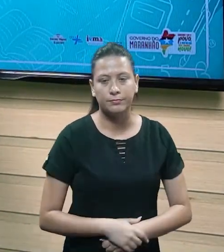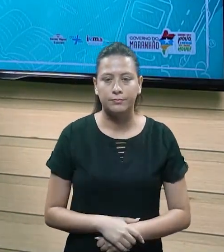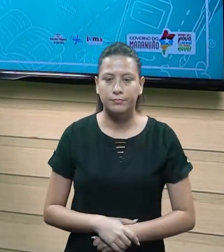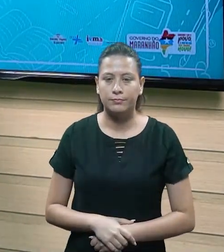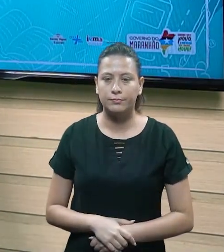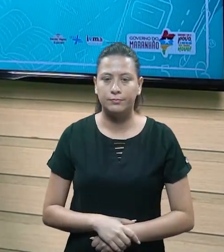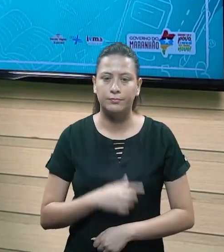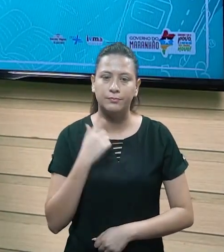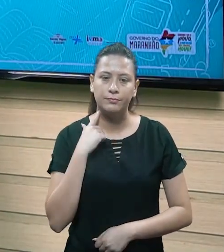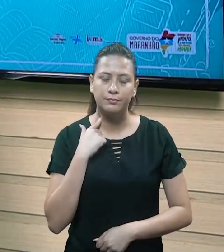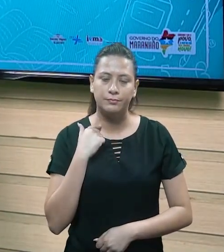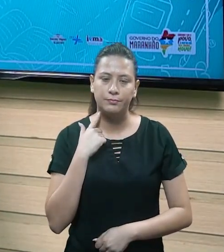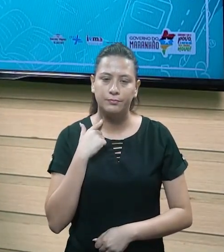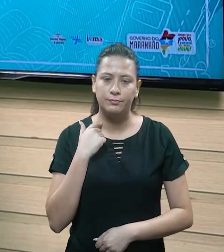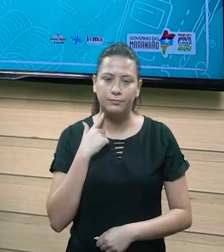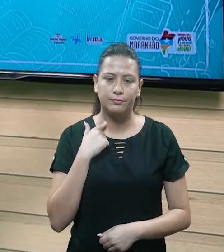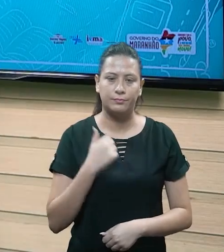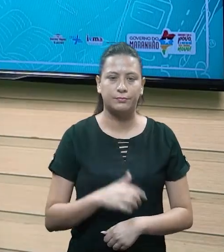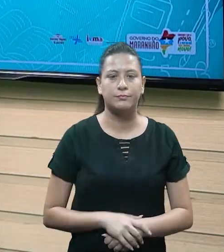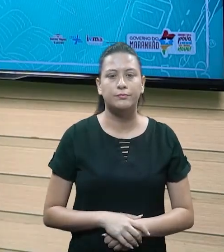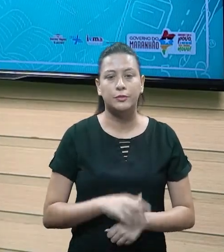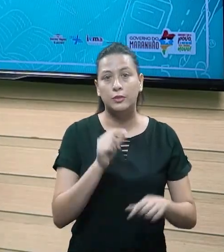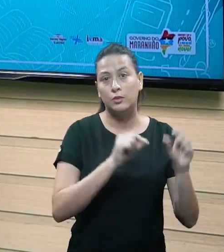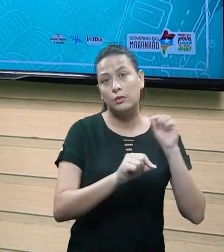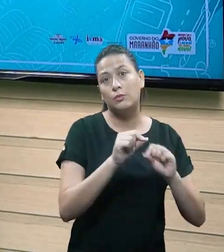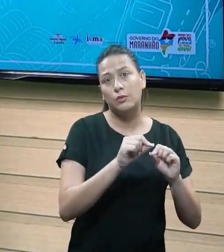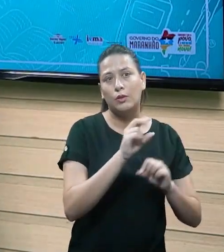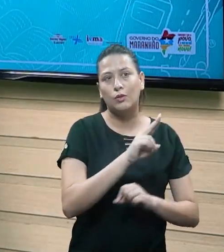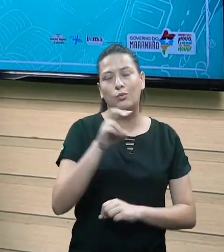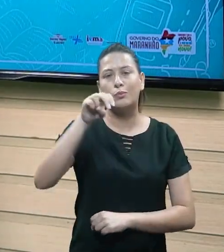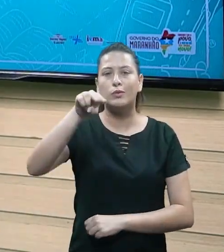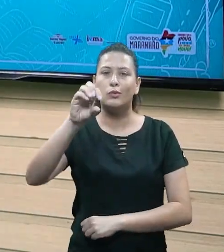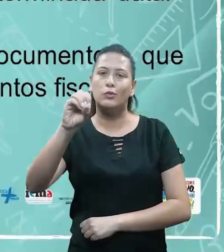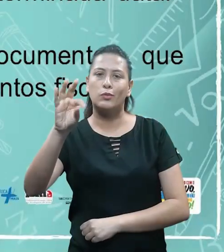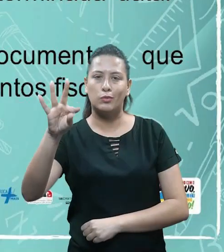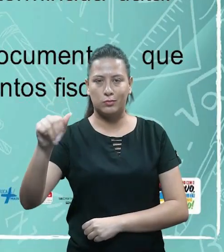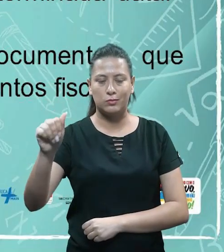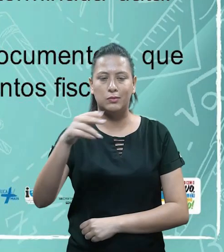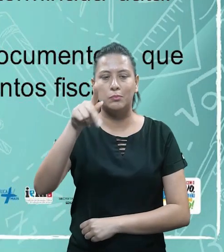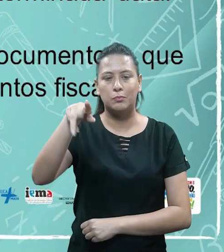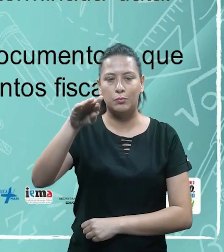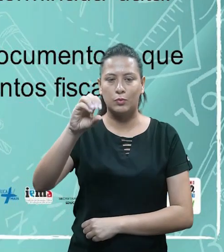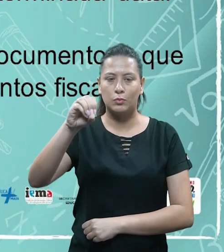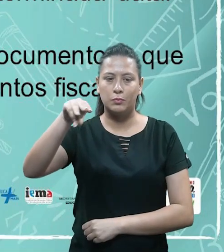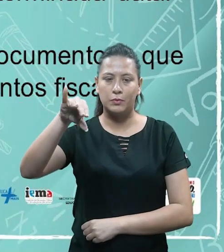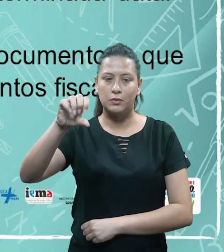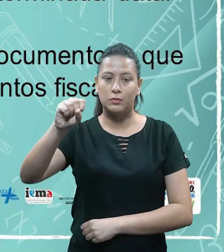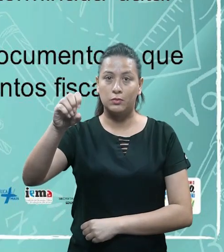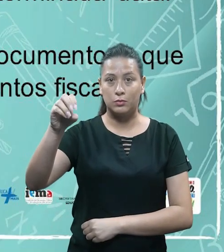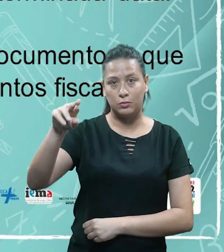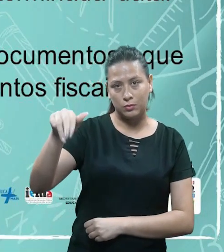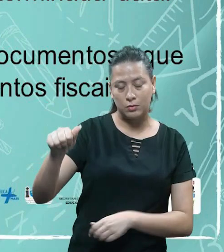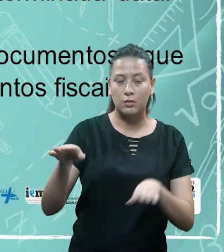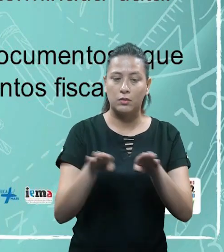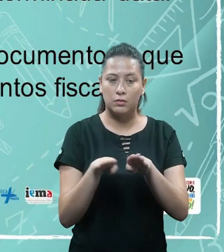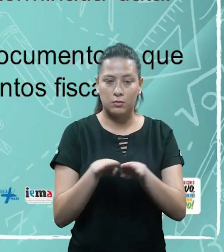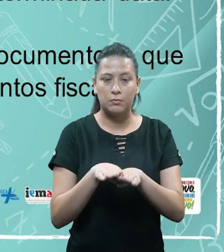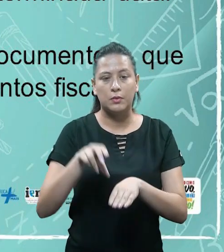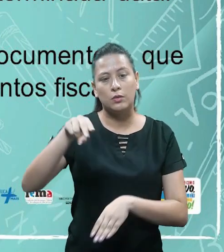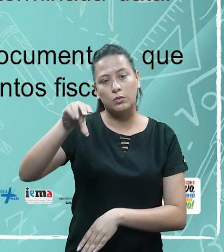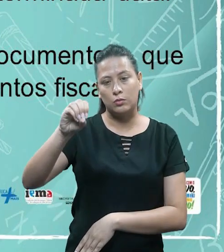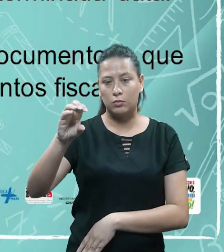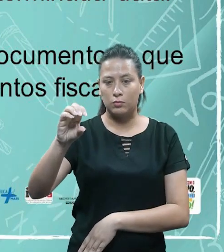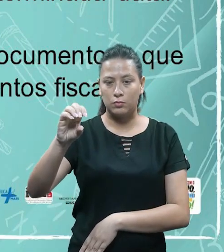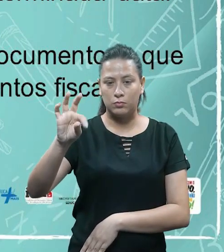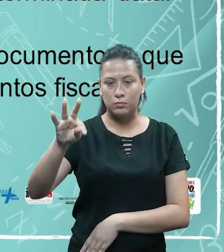nós dois que são as partes envolvidas. Certinho? Então, são as notas promissórias, ok? Próximo, nota fiscal que nós conhecemos muito bem,